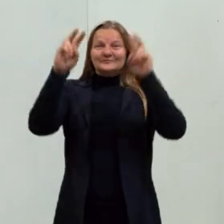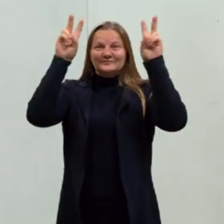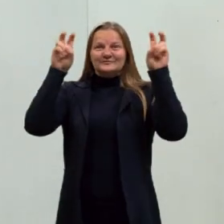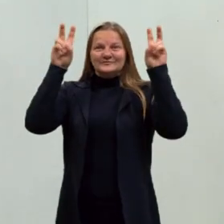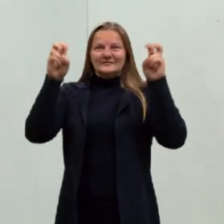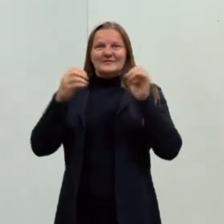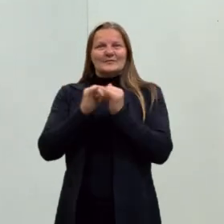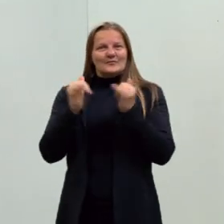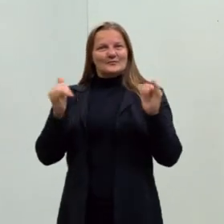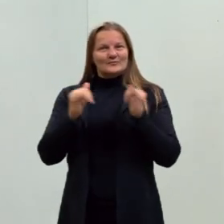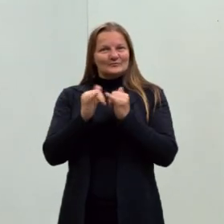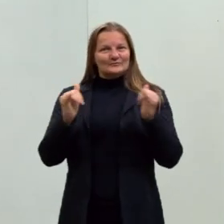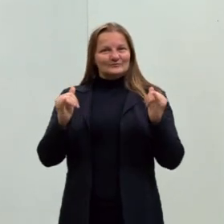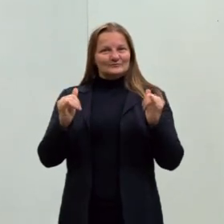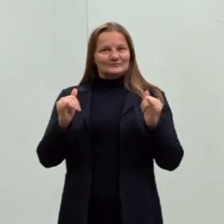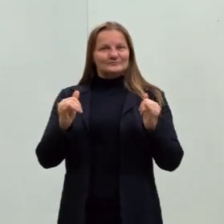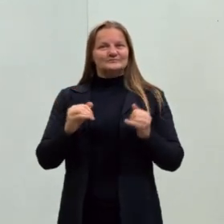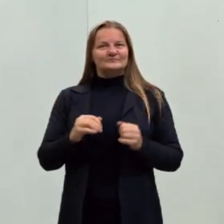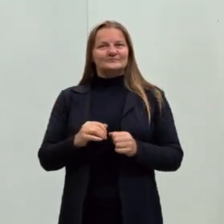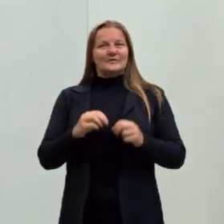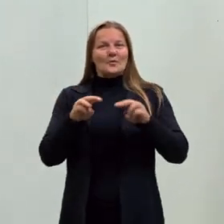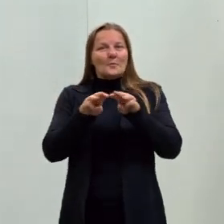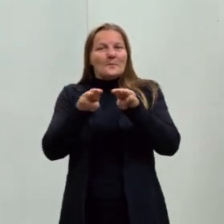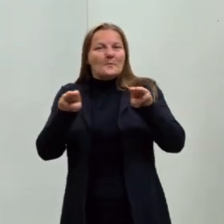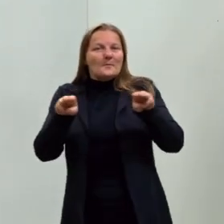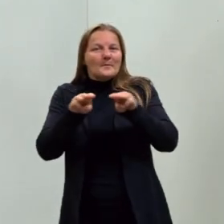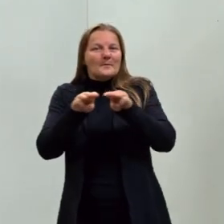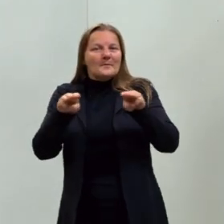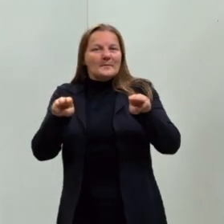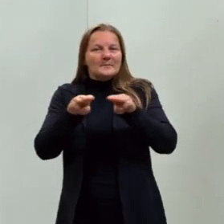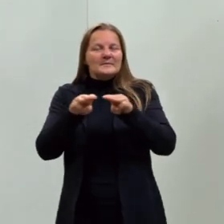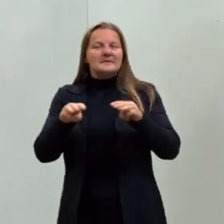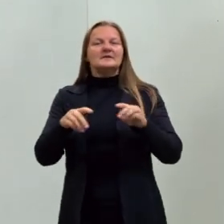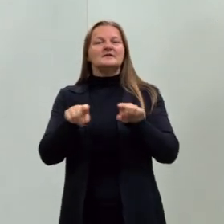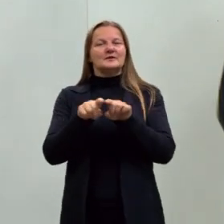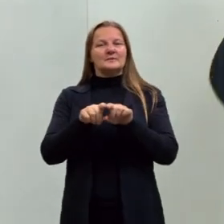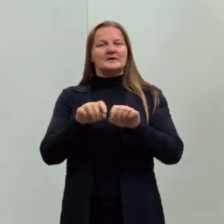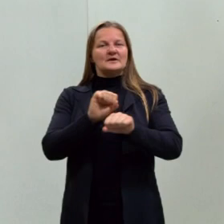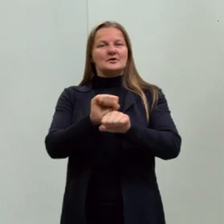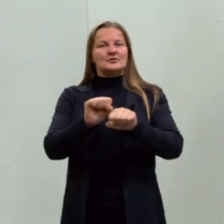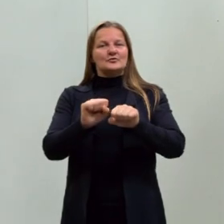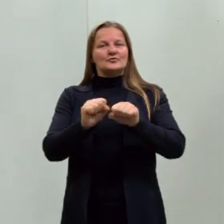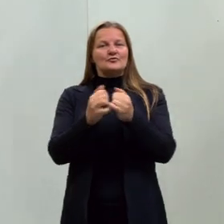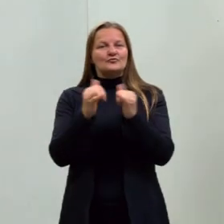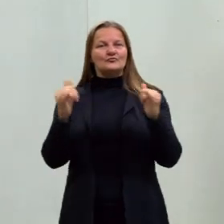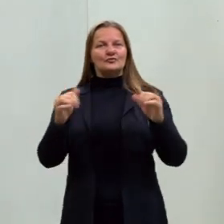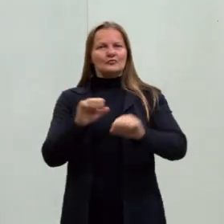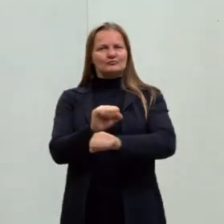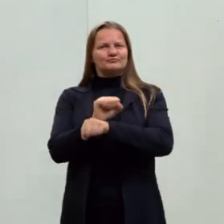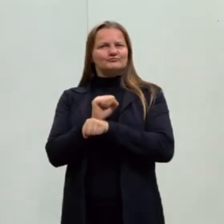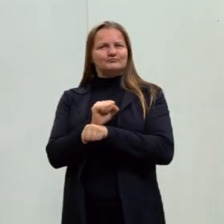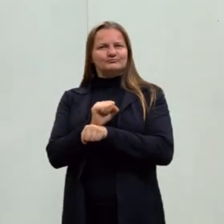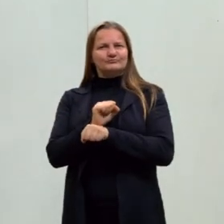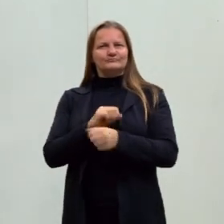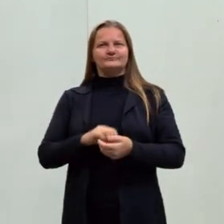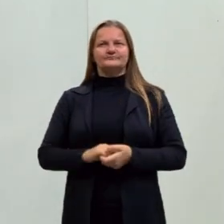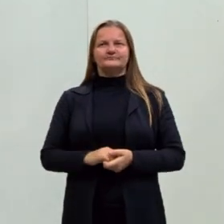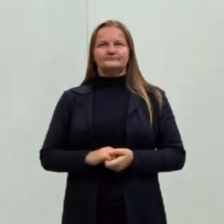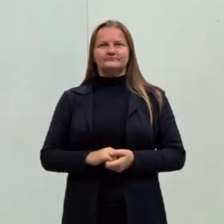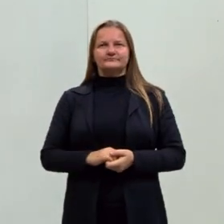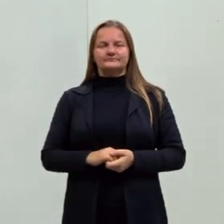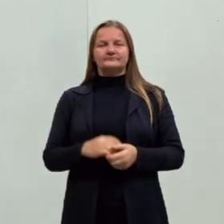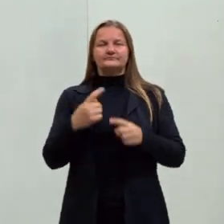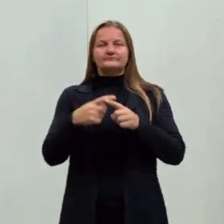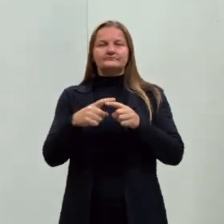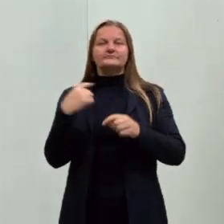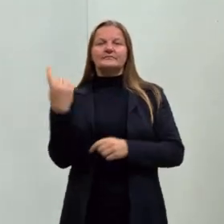eletromagnetismo, ainda falando um pouco sobre cargas estáticas, cargas paradas. Porque para